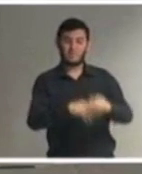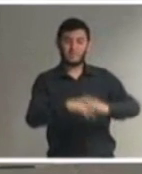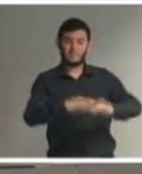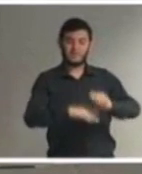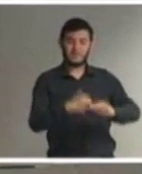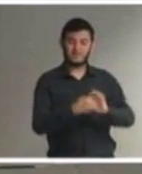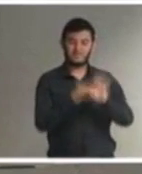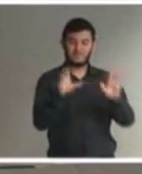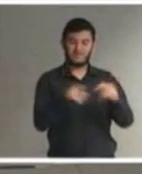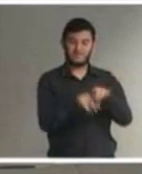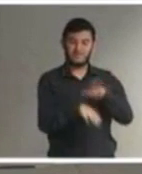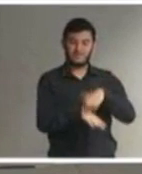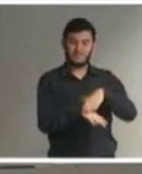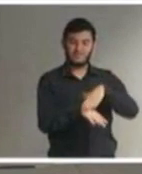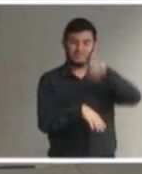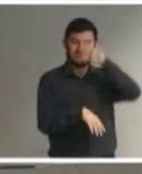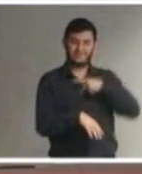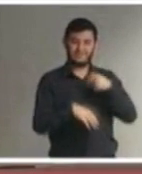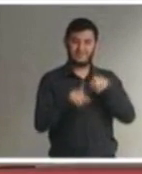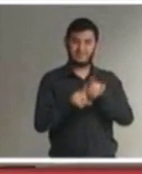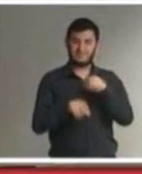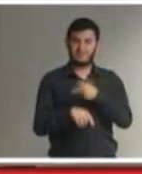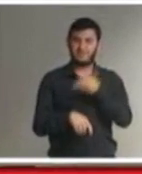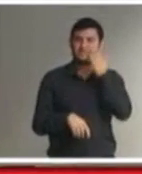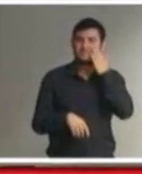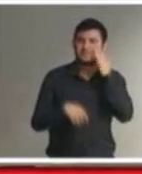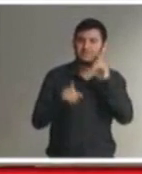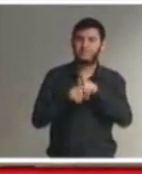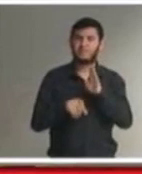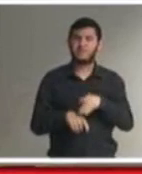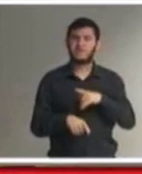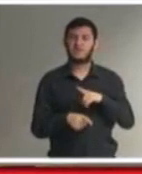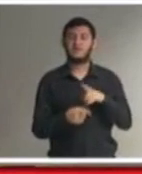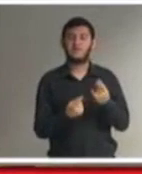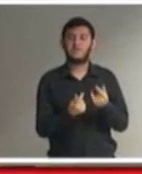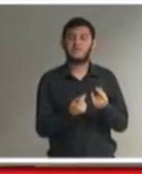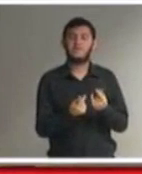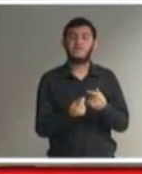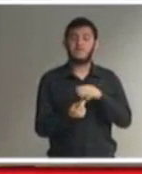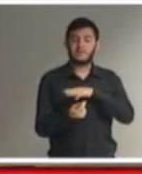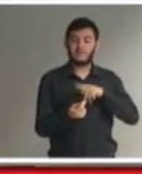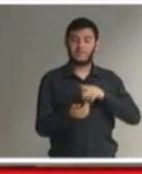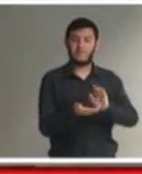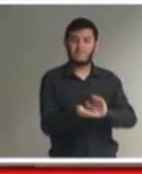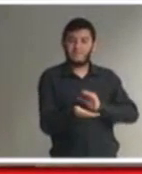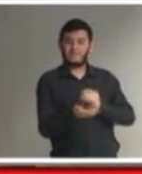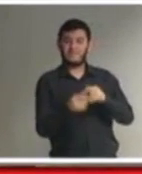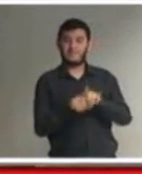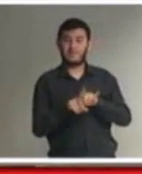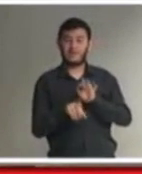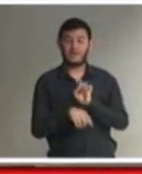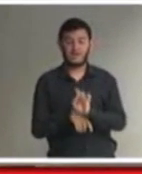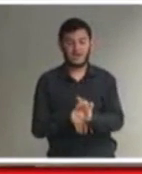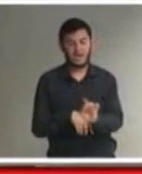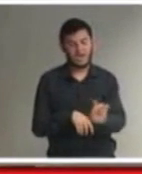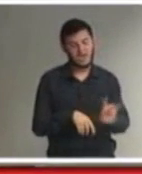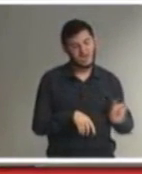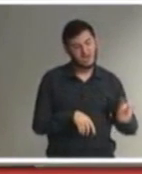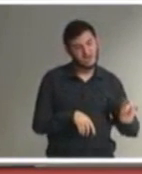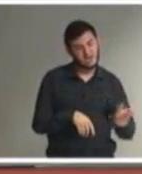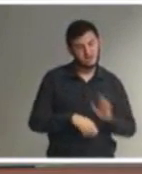autônomos como contrapartida desse benefício que estava recebendo o Ministério Público cada profissional ele